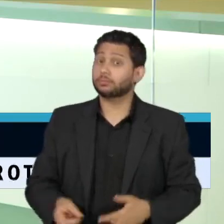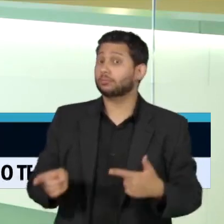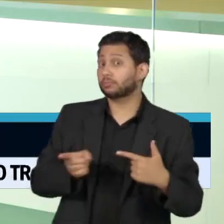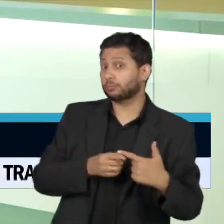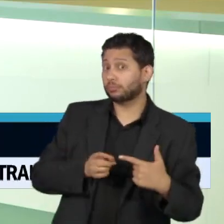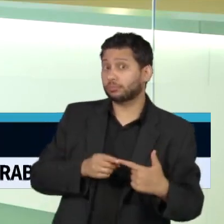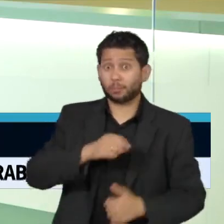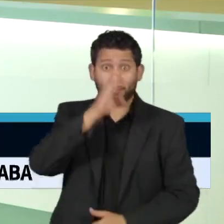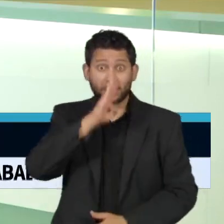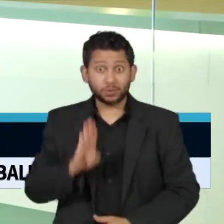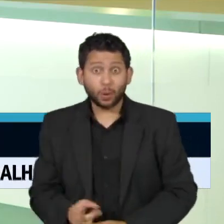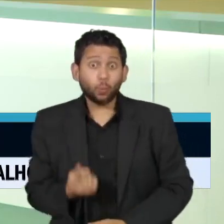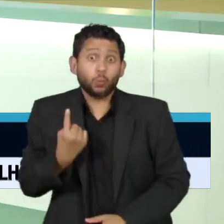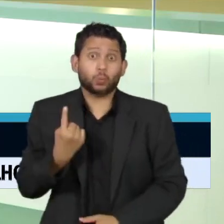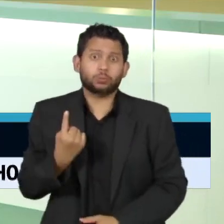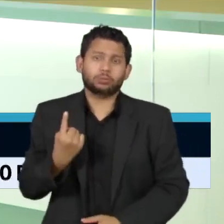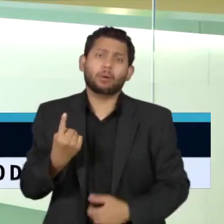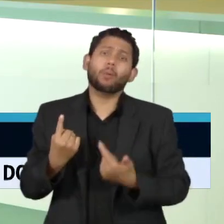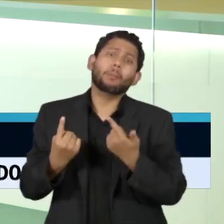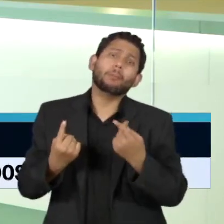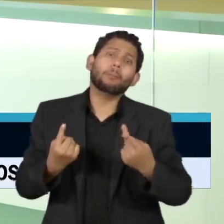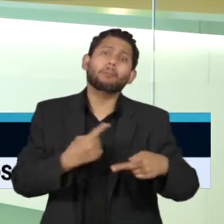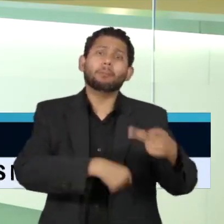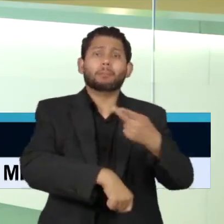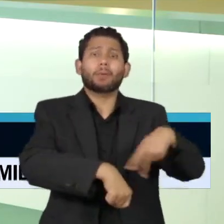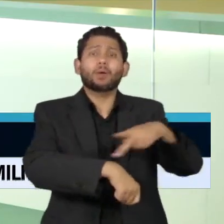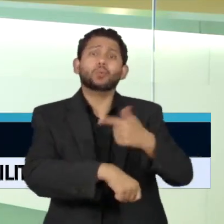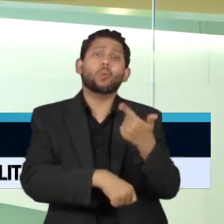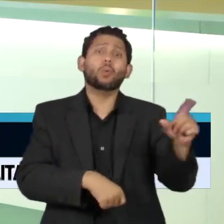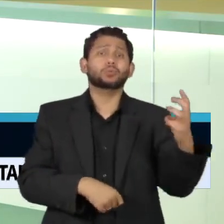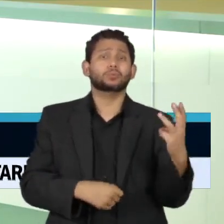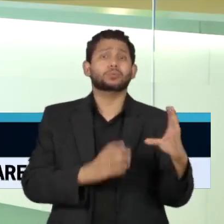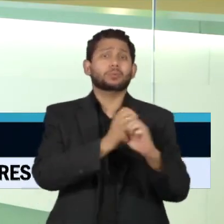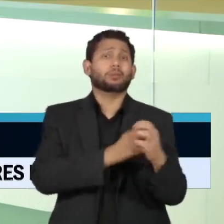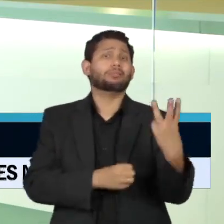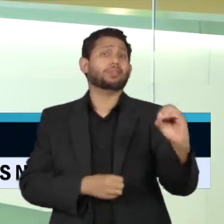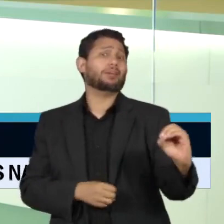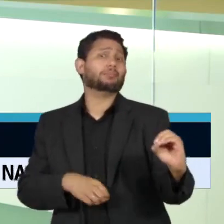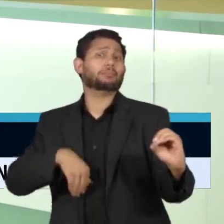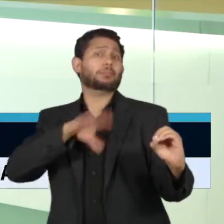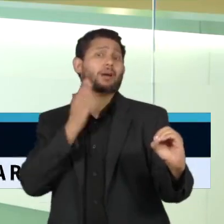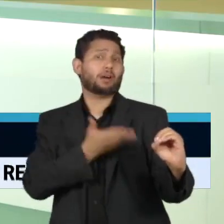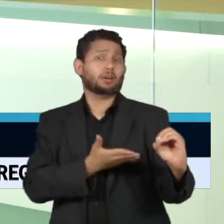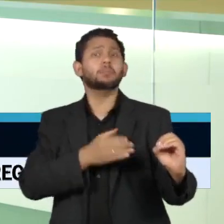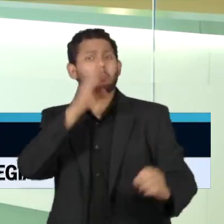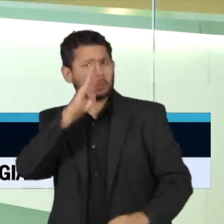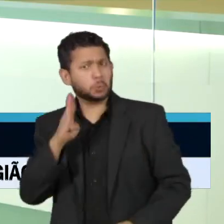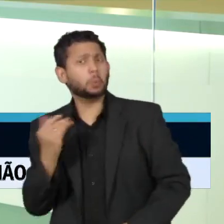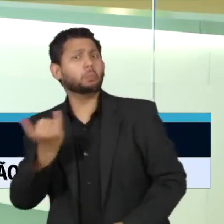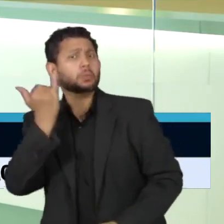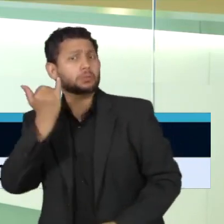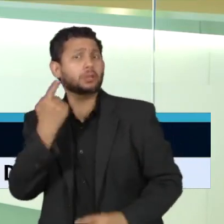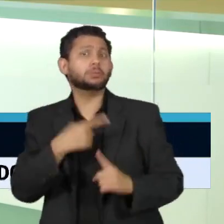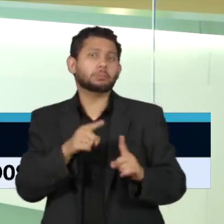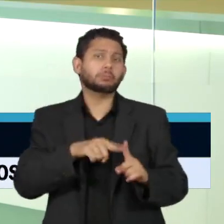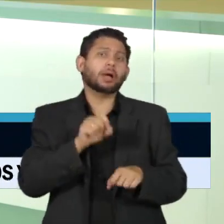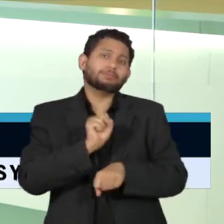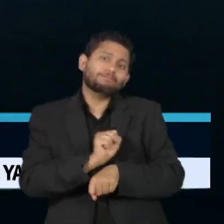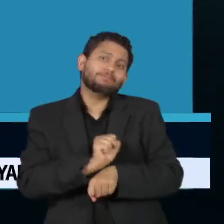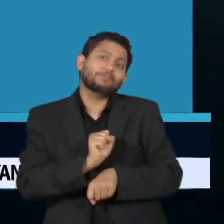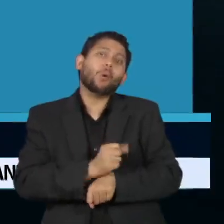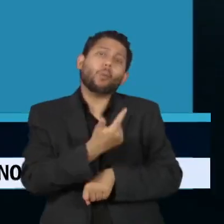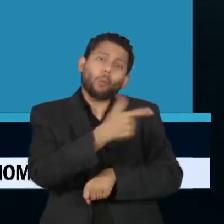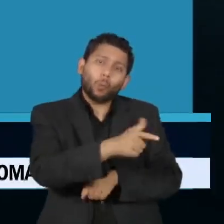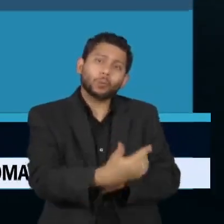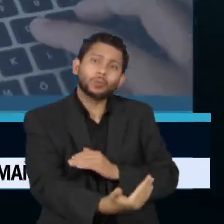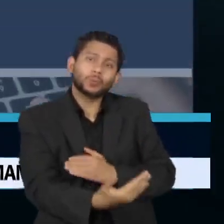é apenas um dos mais de 30 países envolvidos. E, embora seja um ator importante nas discussões, tem um papel limitado.